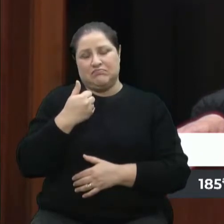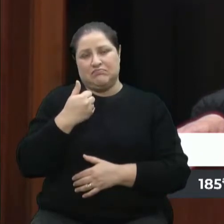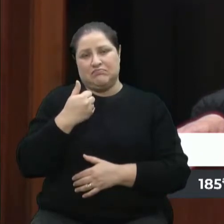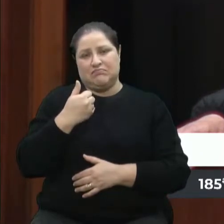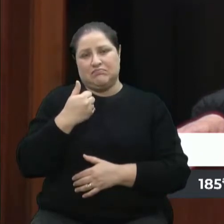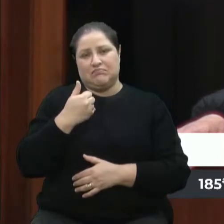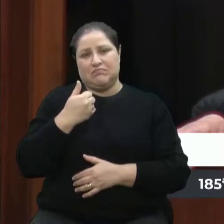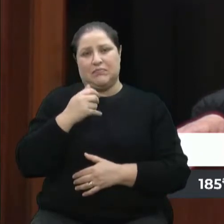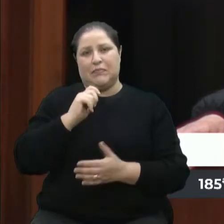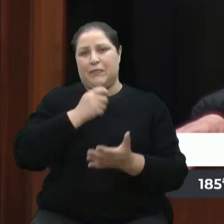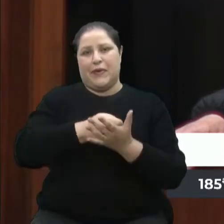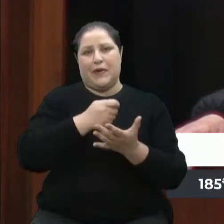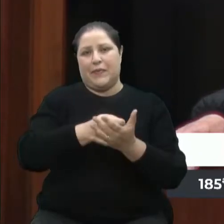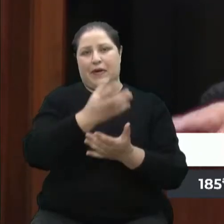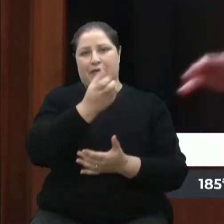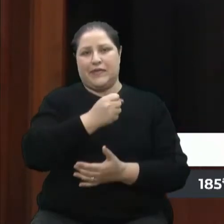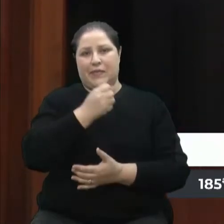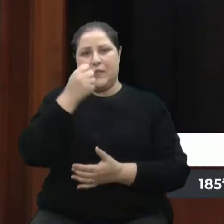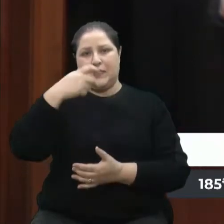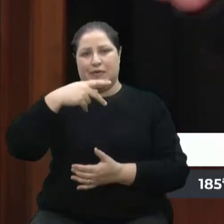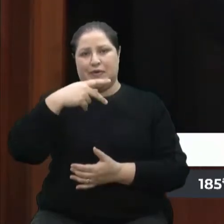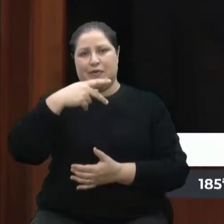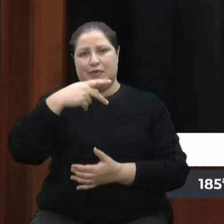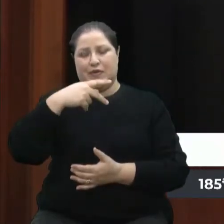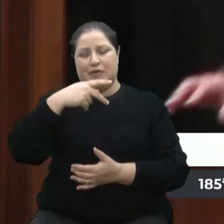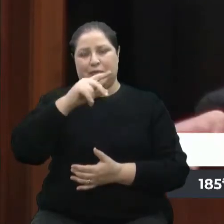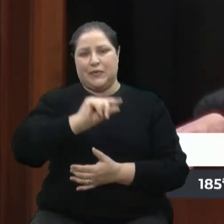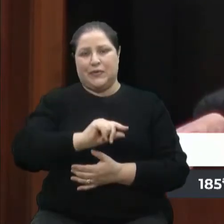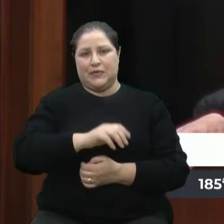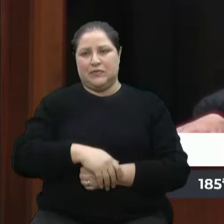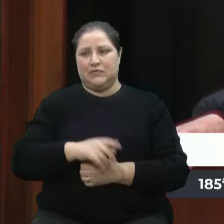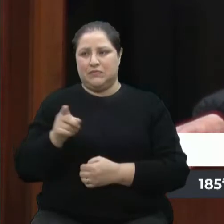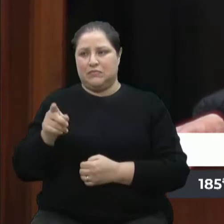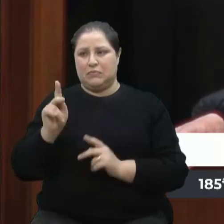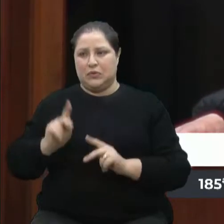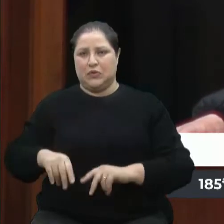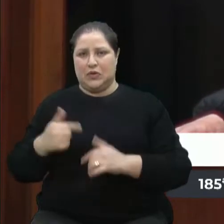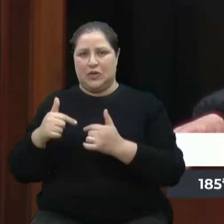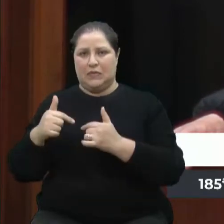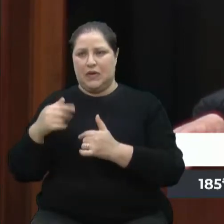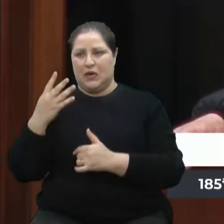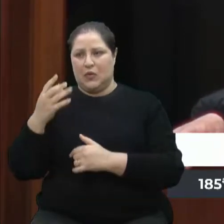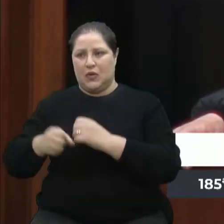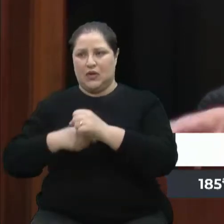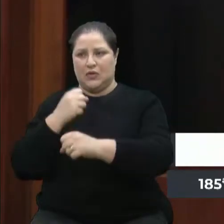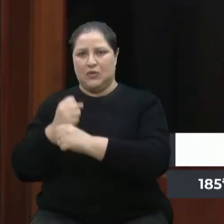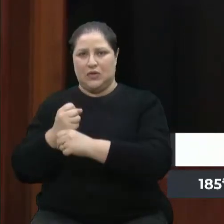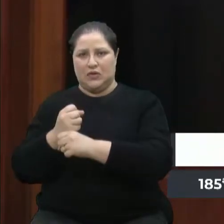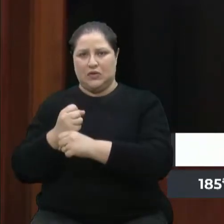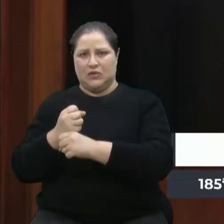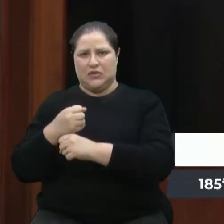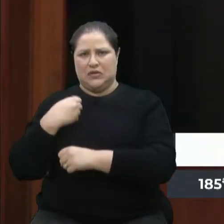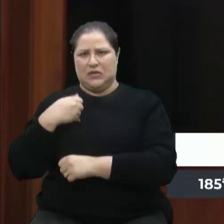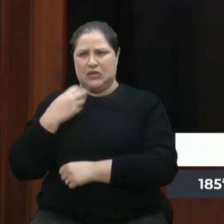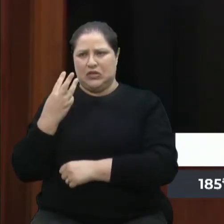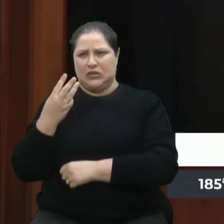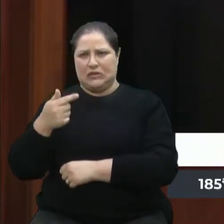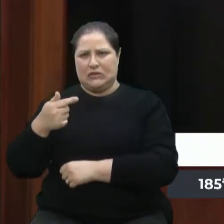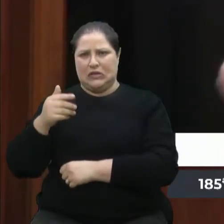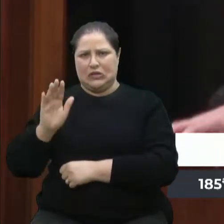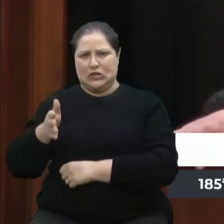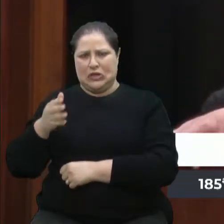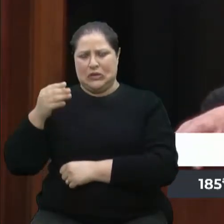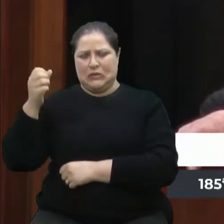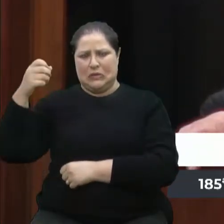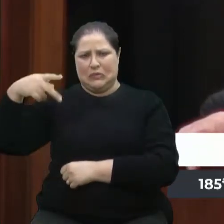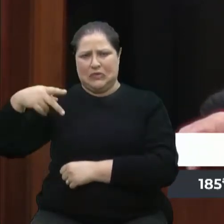de idade já sai recebendo por, que seja quatro anos. Mas é totalmente imoral isso para alguém que quer voltar a ser